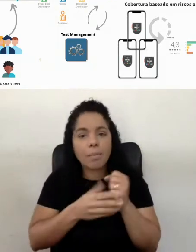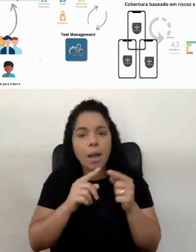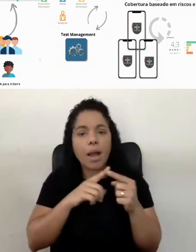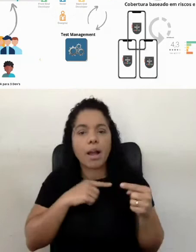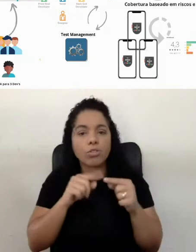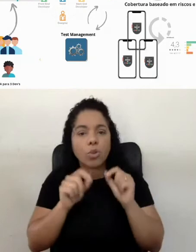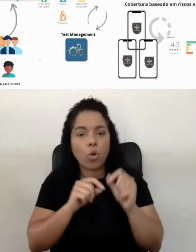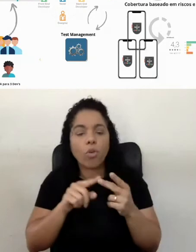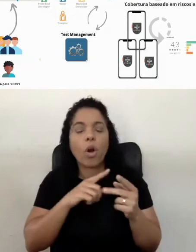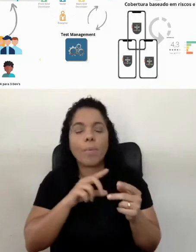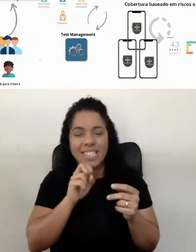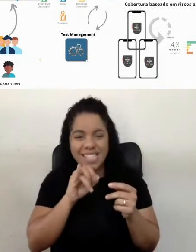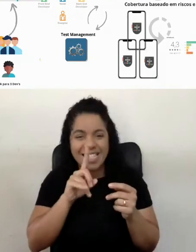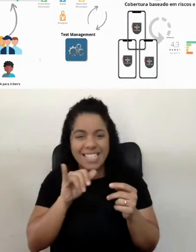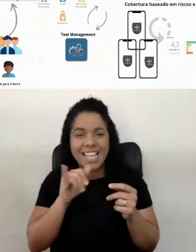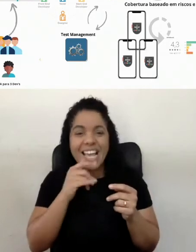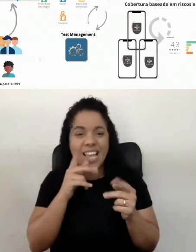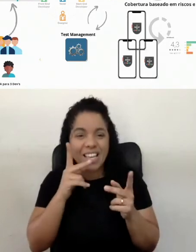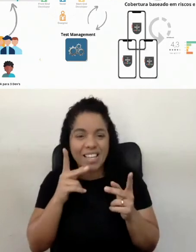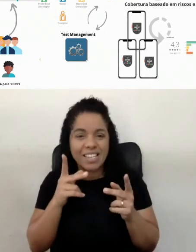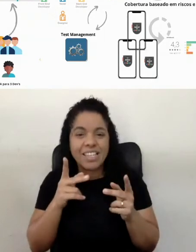o Sidney comentou, que é a questão...